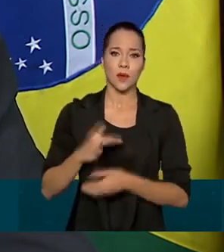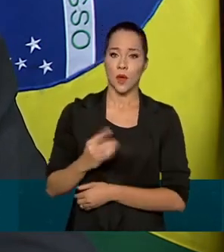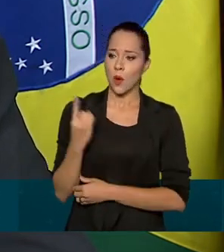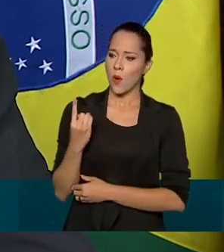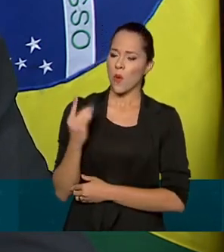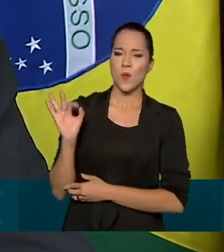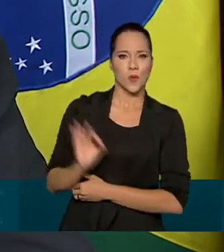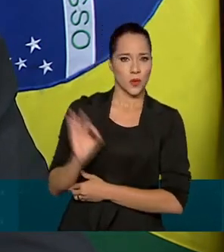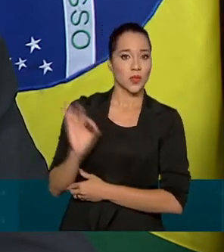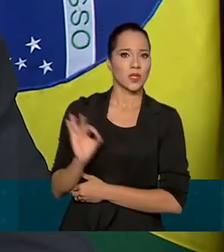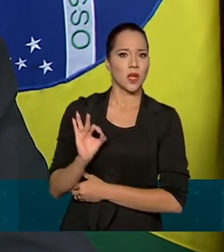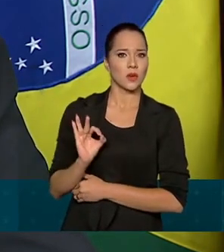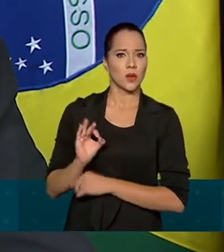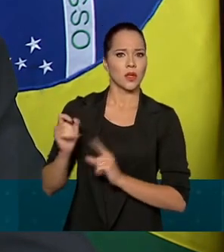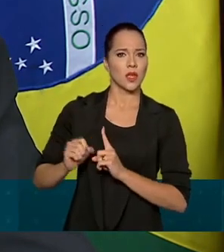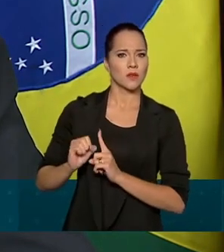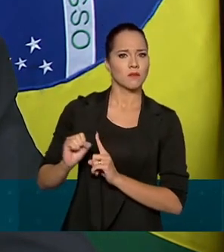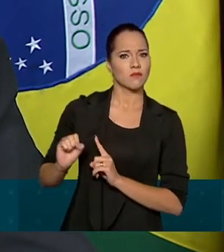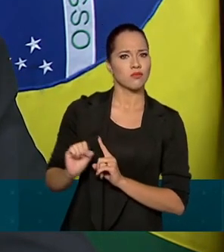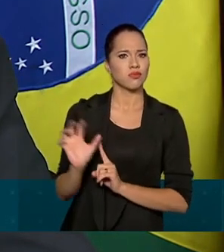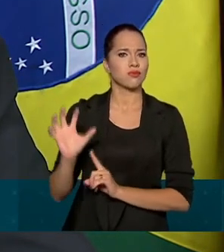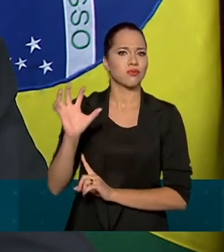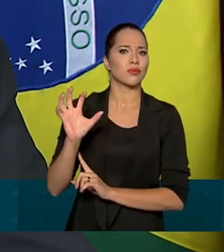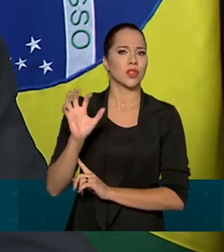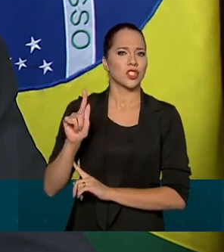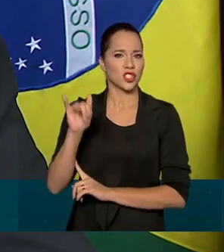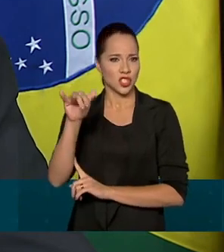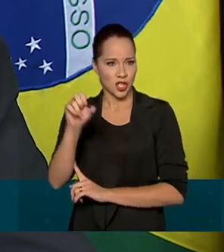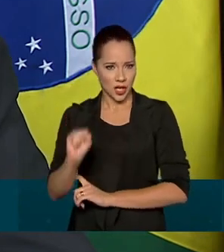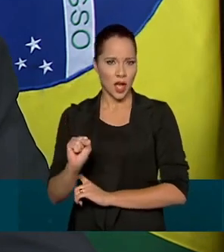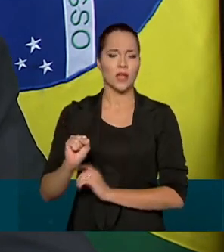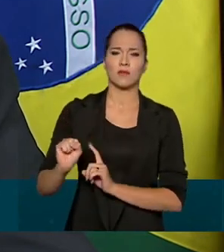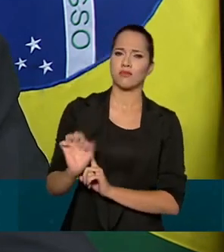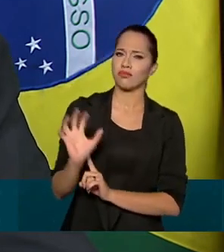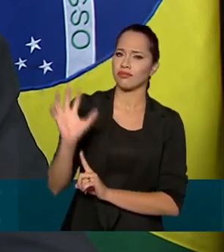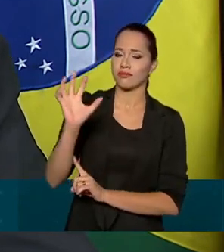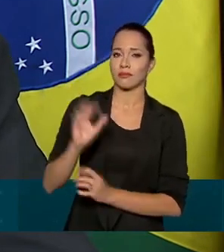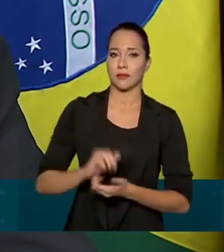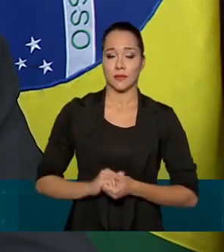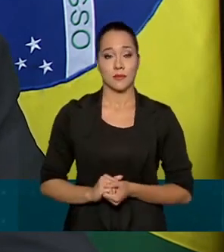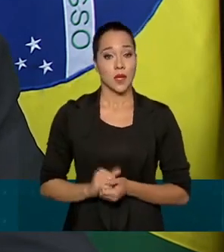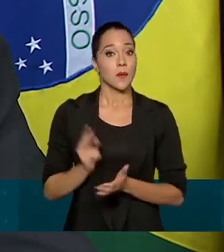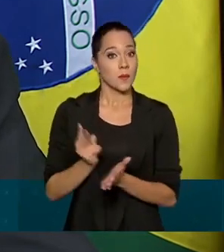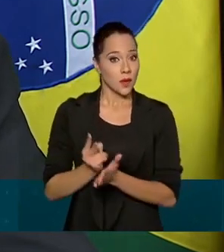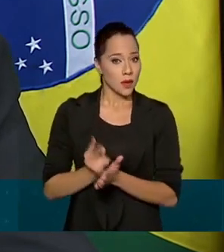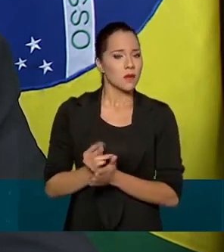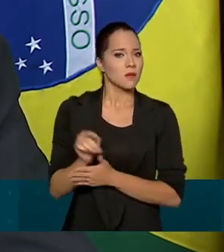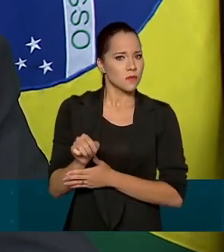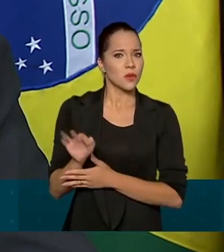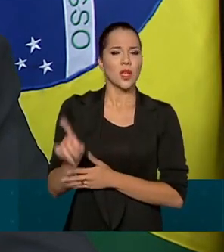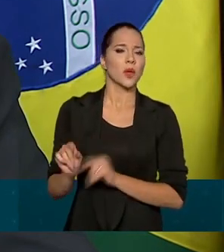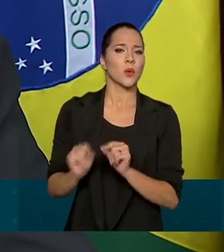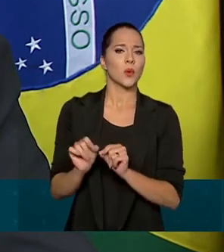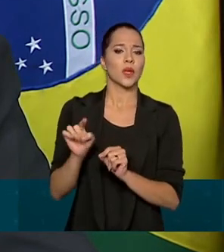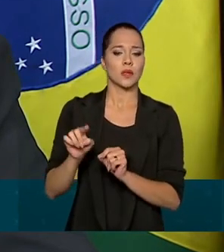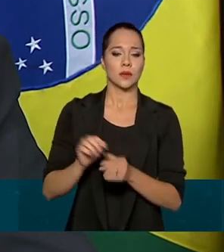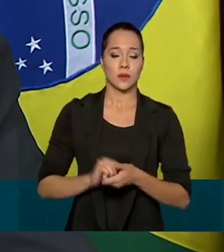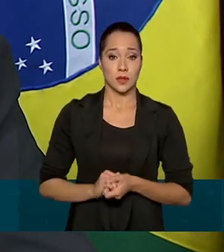1% das emissões históricas de gases de efeito estufa, mesmo sendo uma das maiores